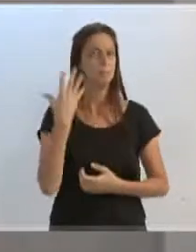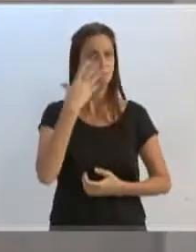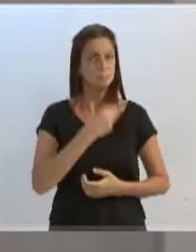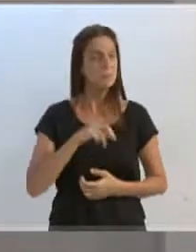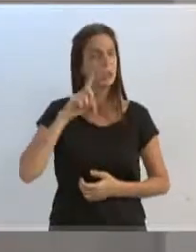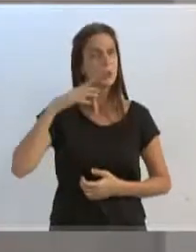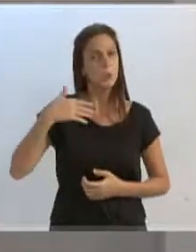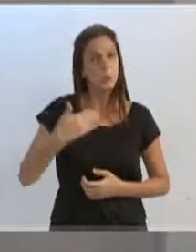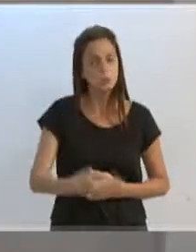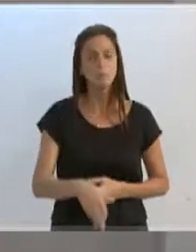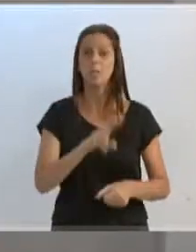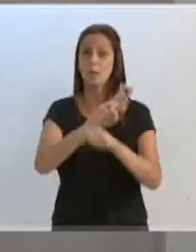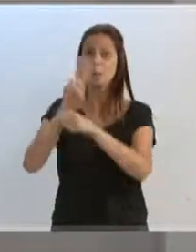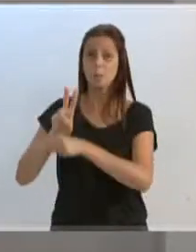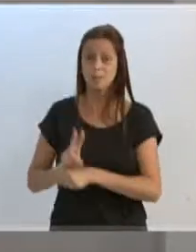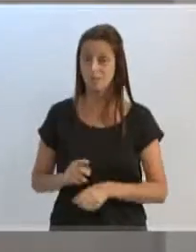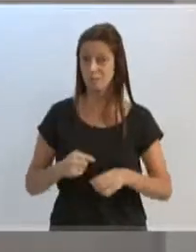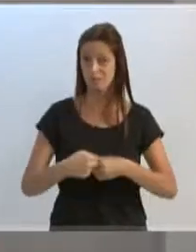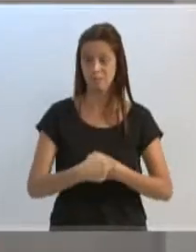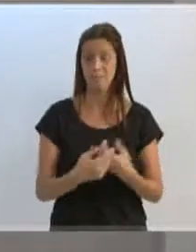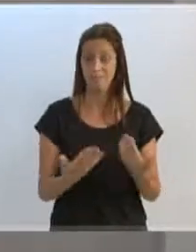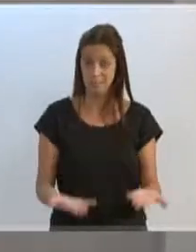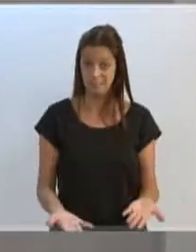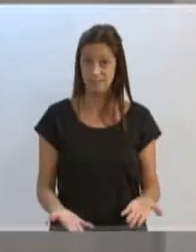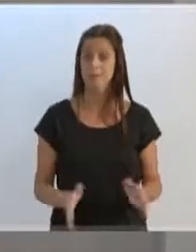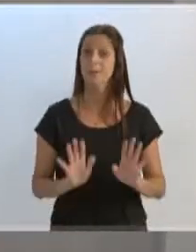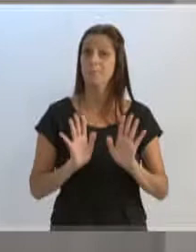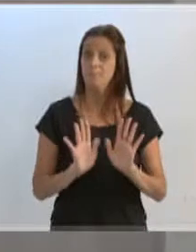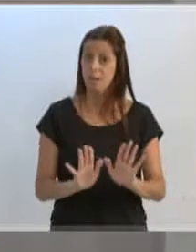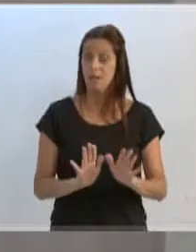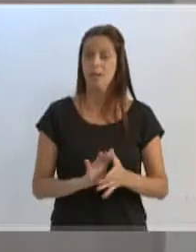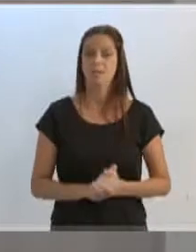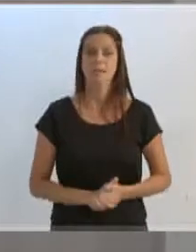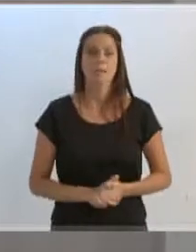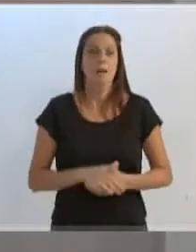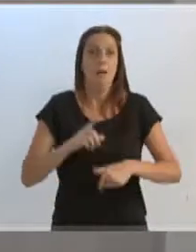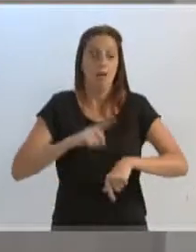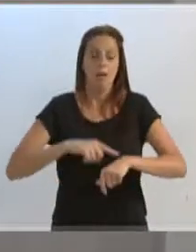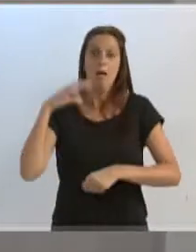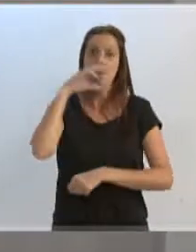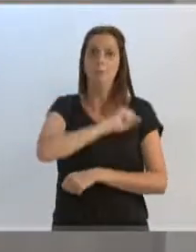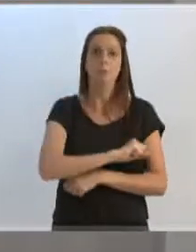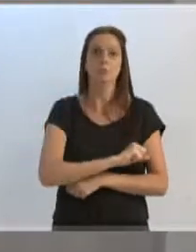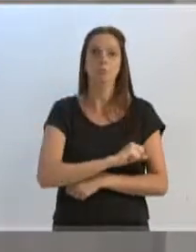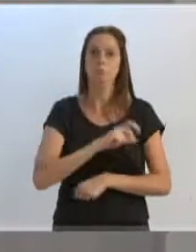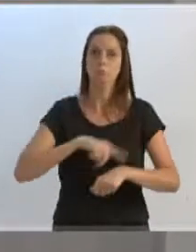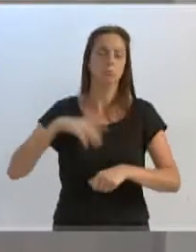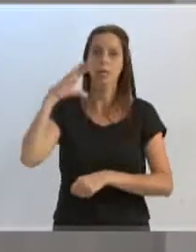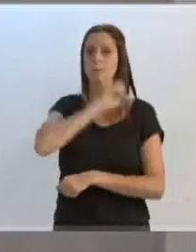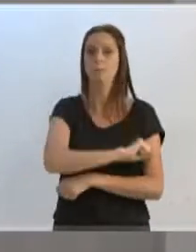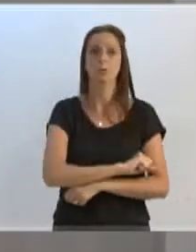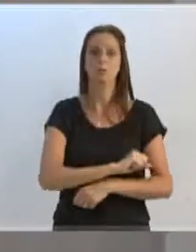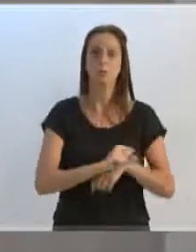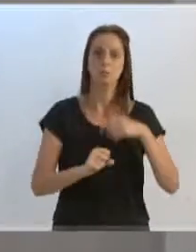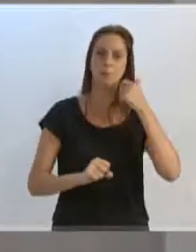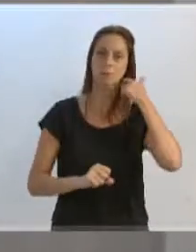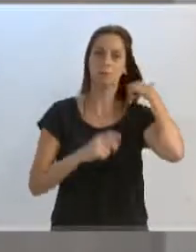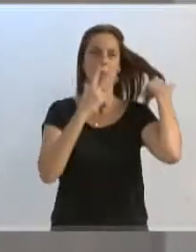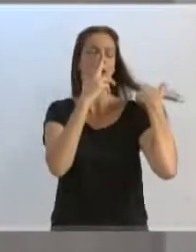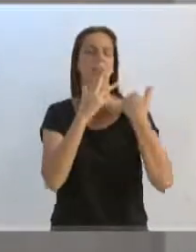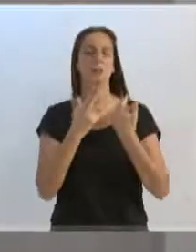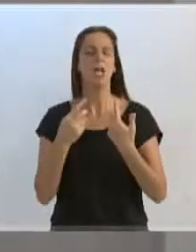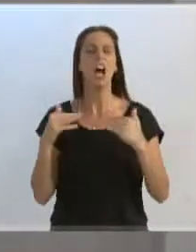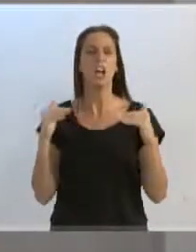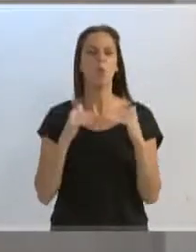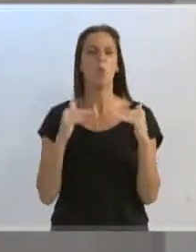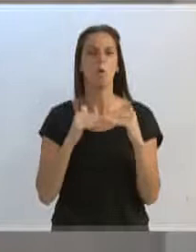dia, no cuidado da nossa cidade. E, em questão de horas ou minutos, nós aqui selarmos uma questão que